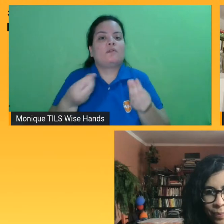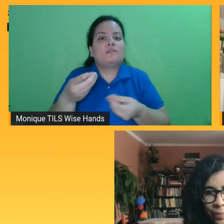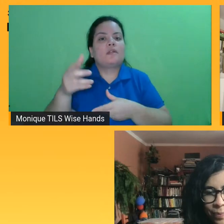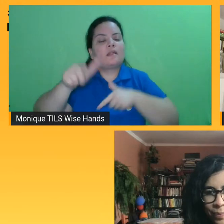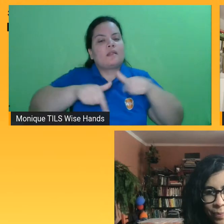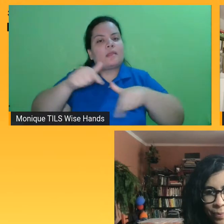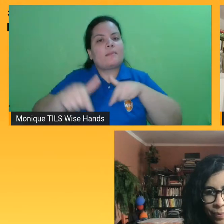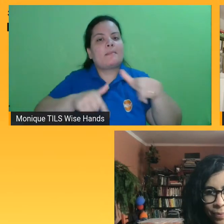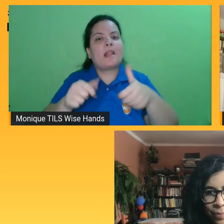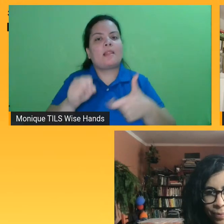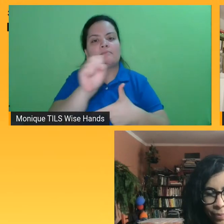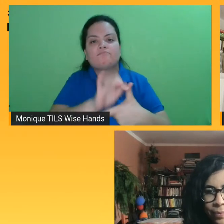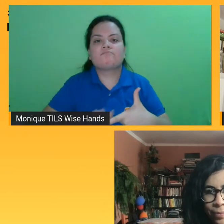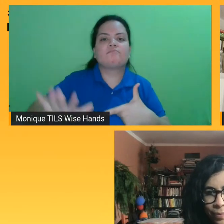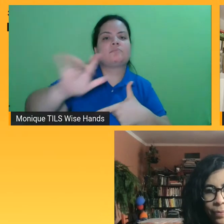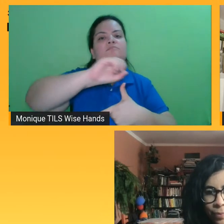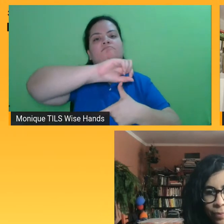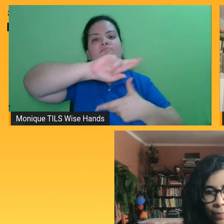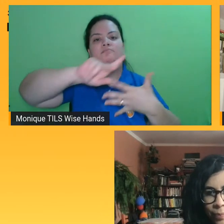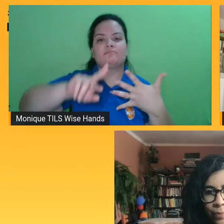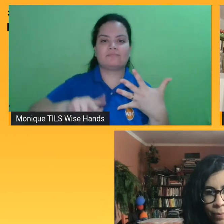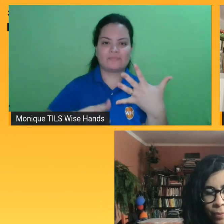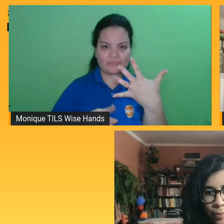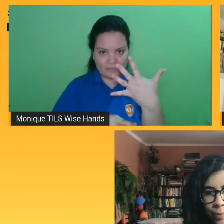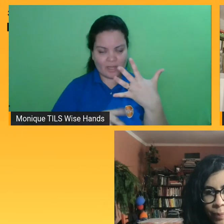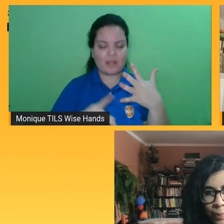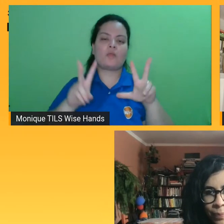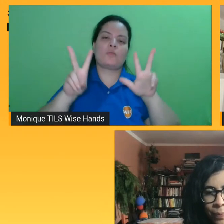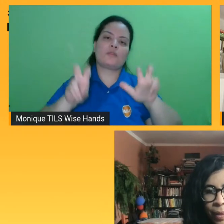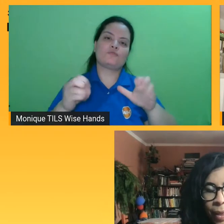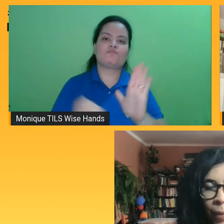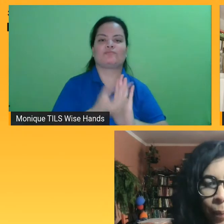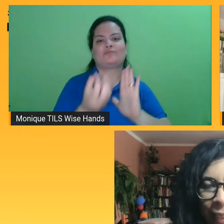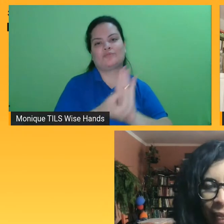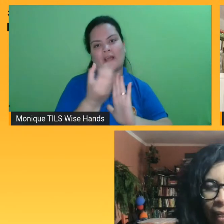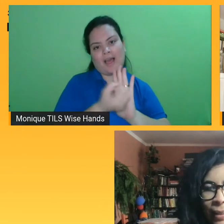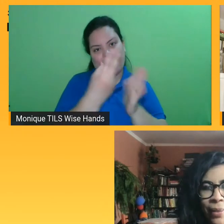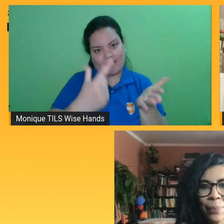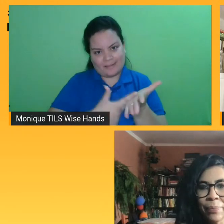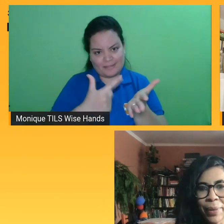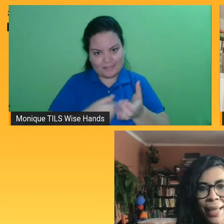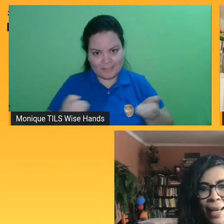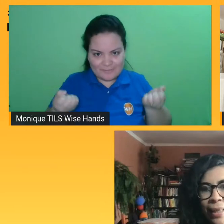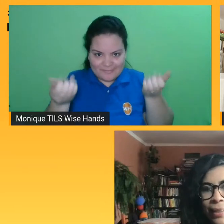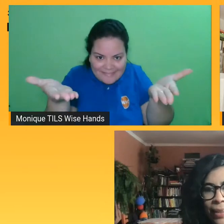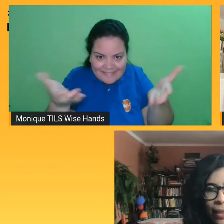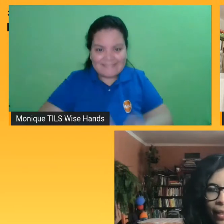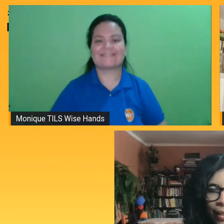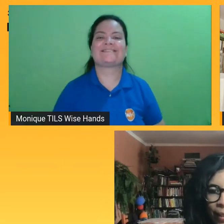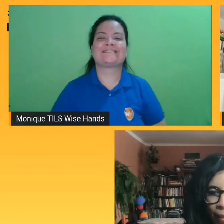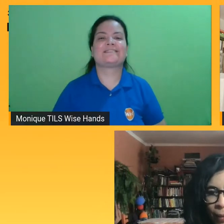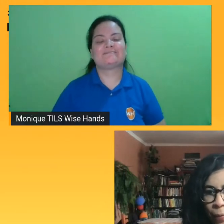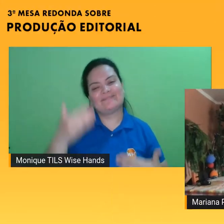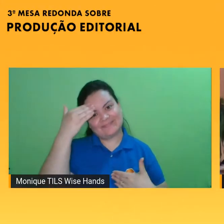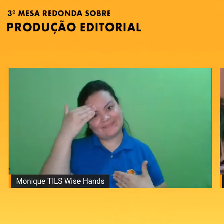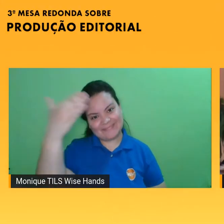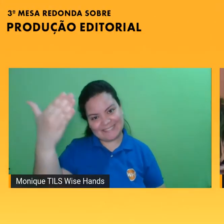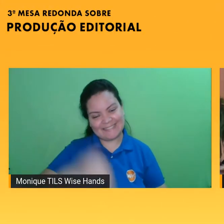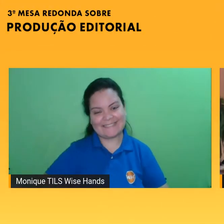multiplataformas quando a gente fala do produto editorial livro. É com você. Obrigada, obrigada.